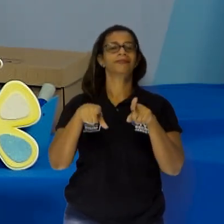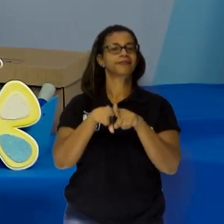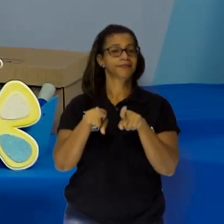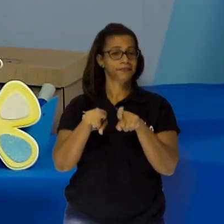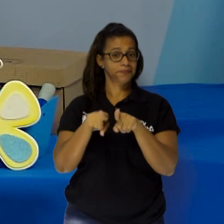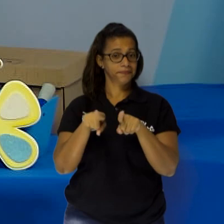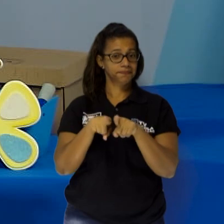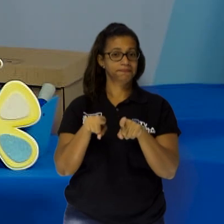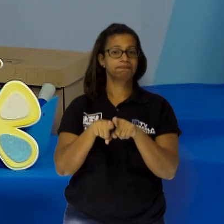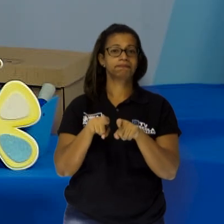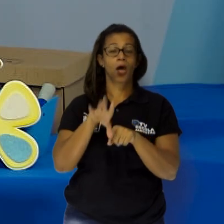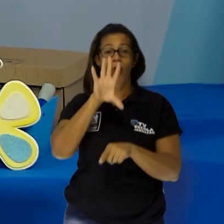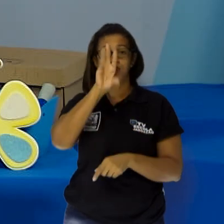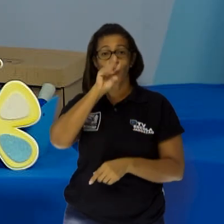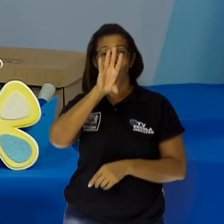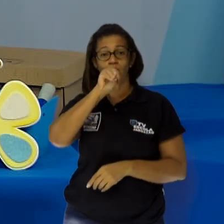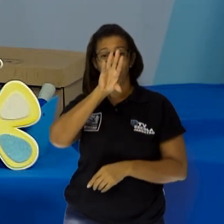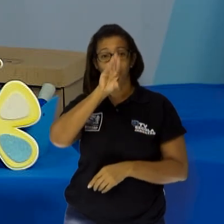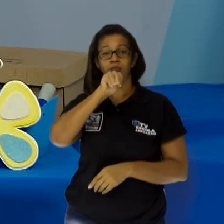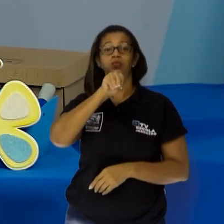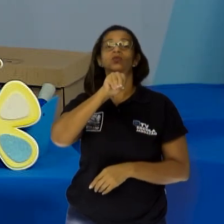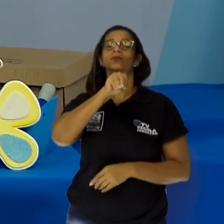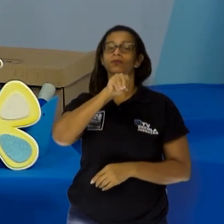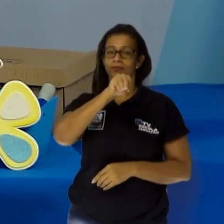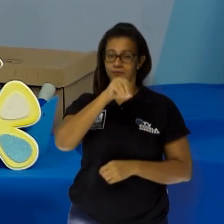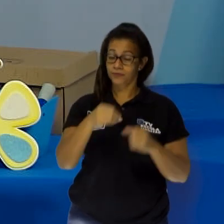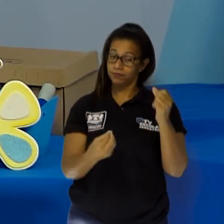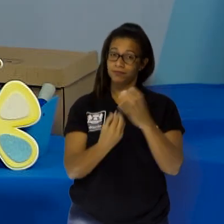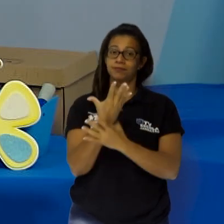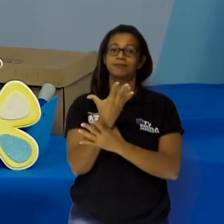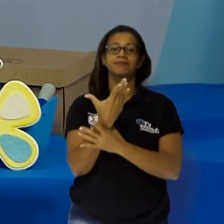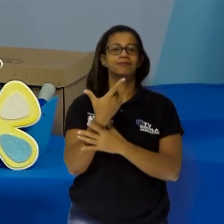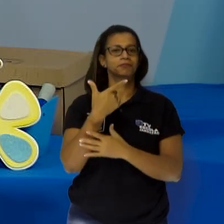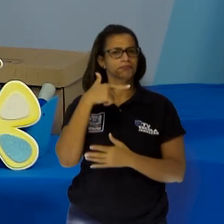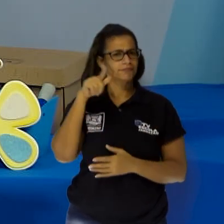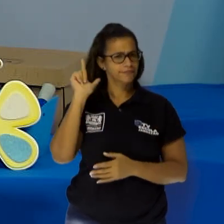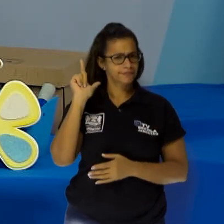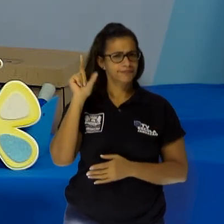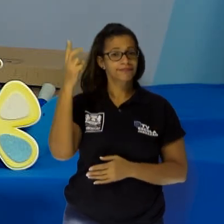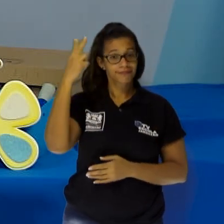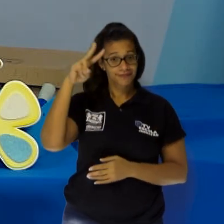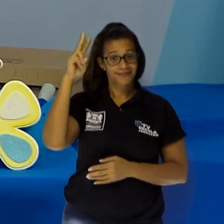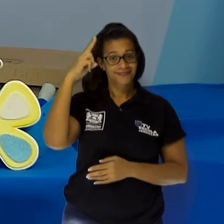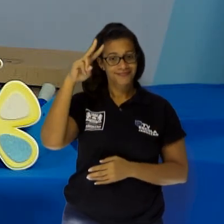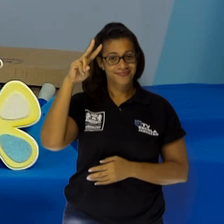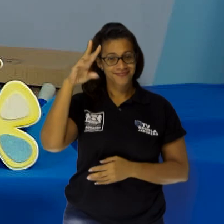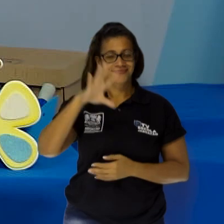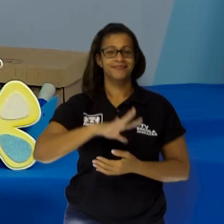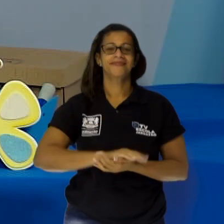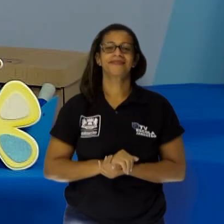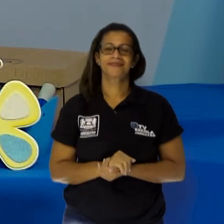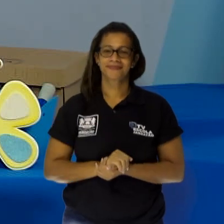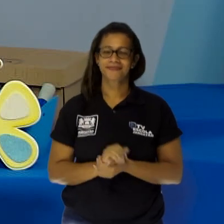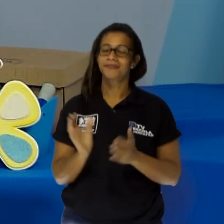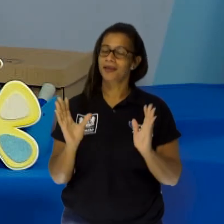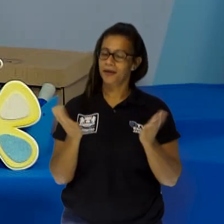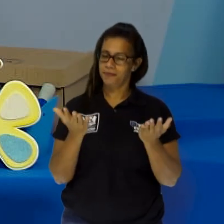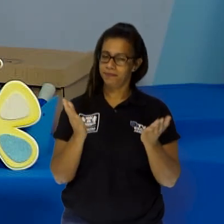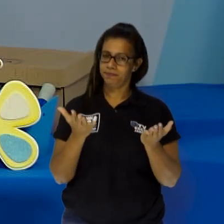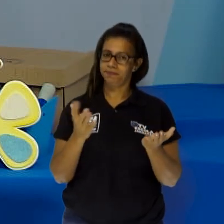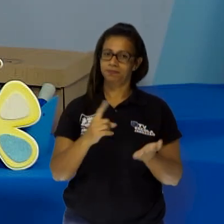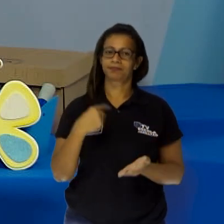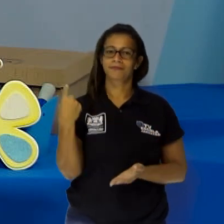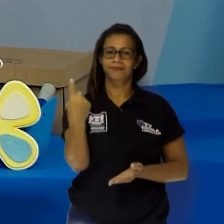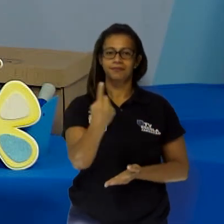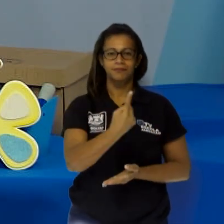grande pato pateta que fizemos ontem. Quem lembra? Pois é! E hoje nós estamos aqui para